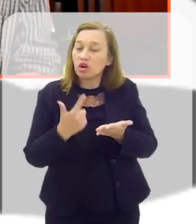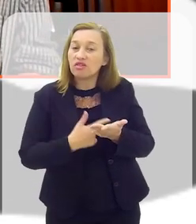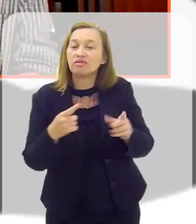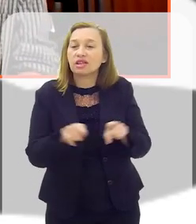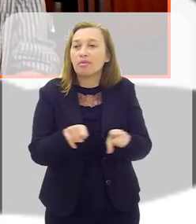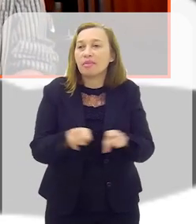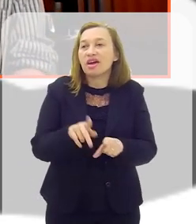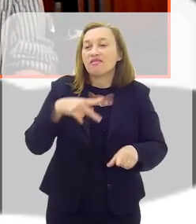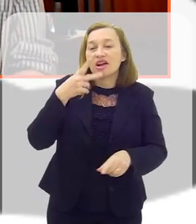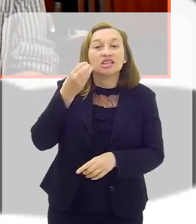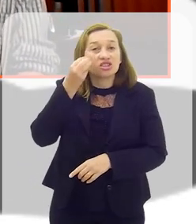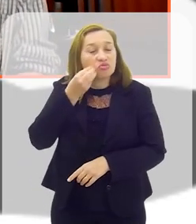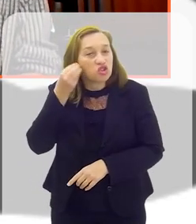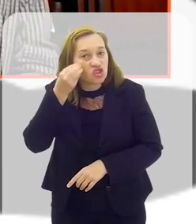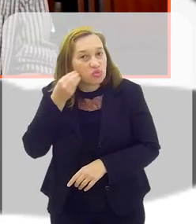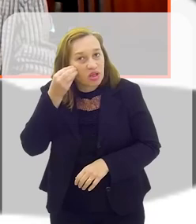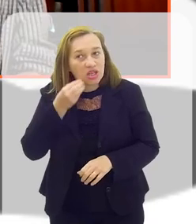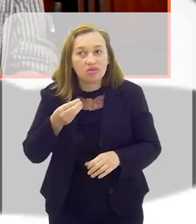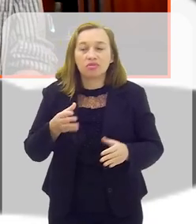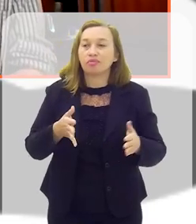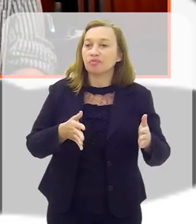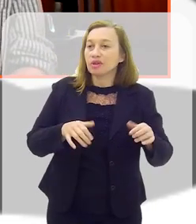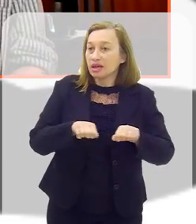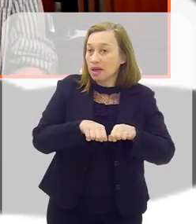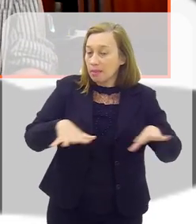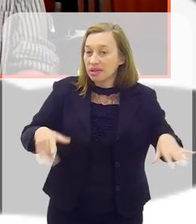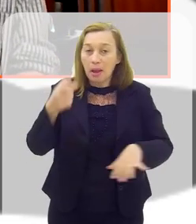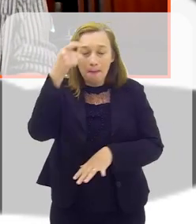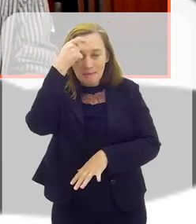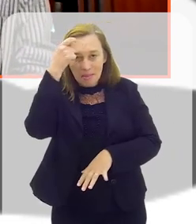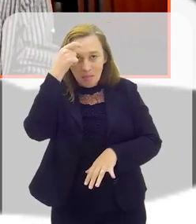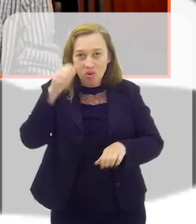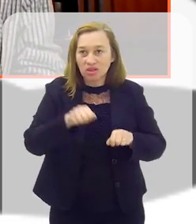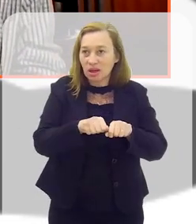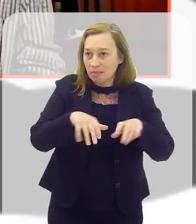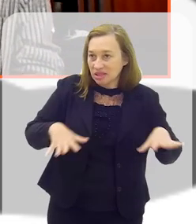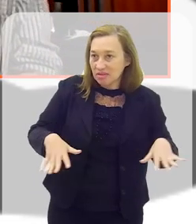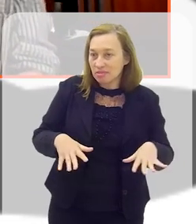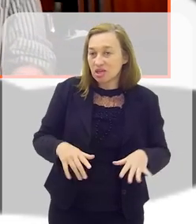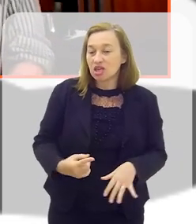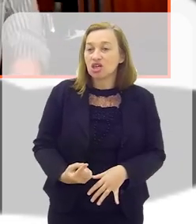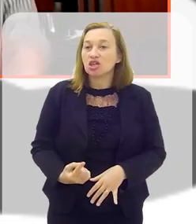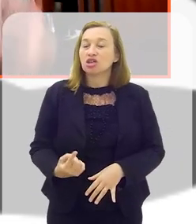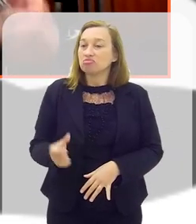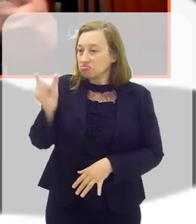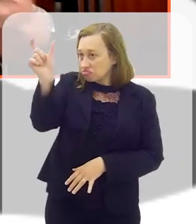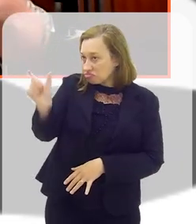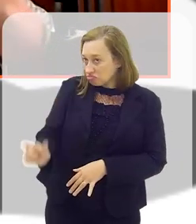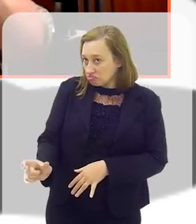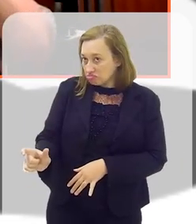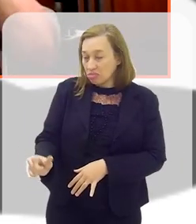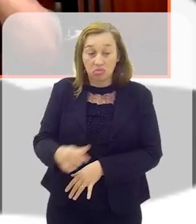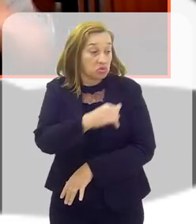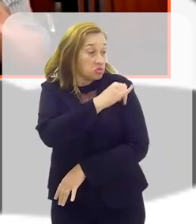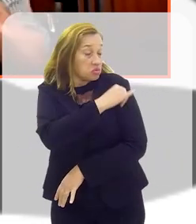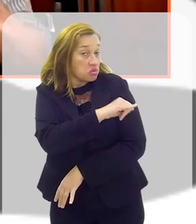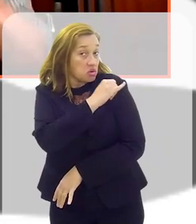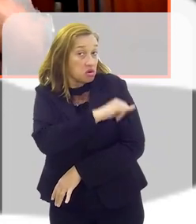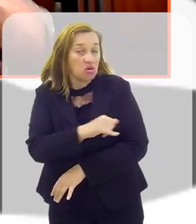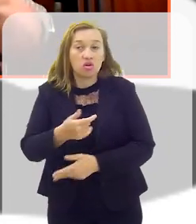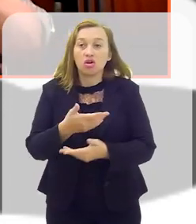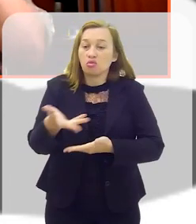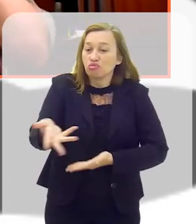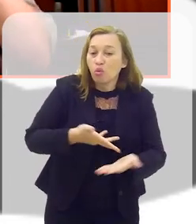falando sobre a minha experiência na pandemia, Memórias da Pandemia de um Carioca, em que eu chamei várias pessoas